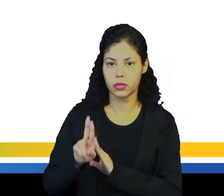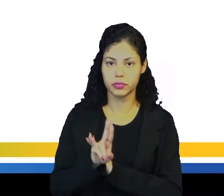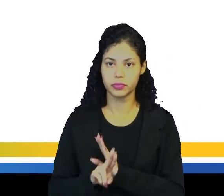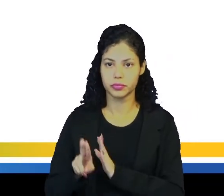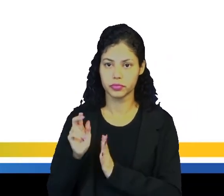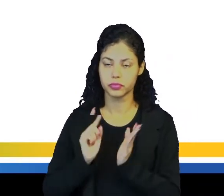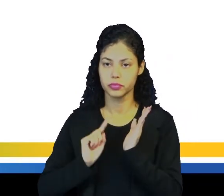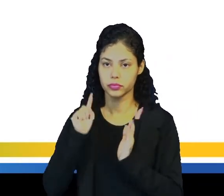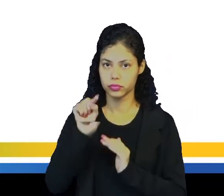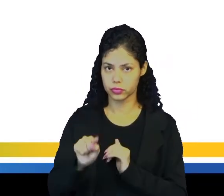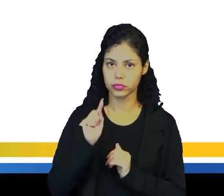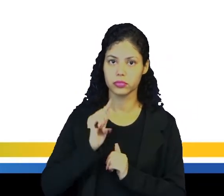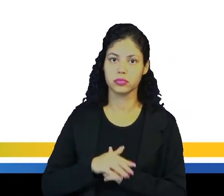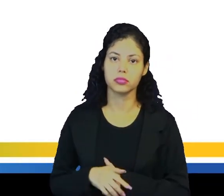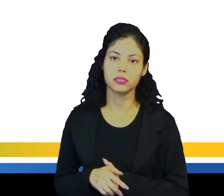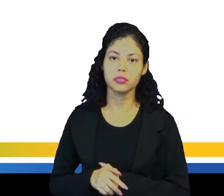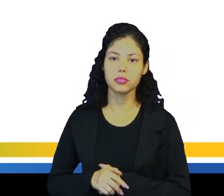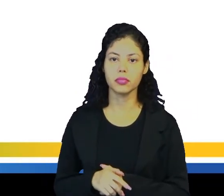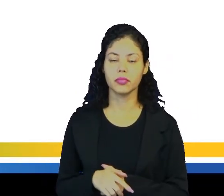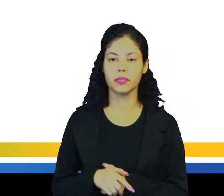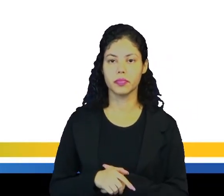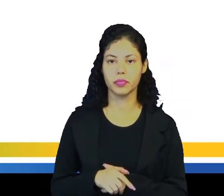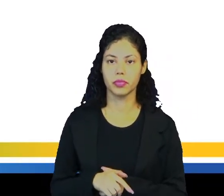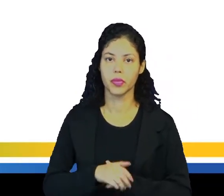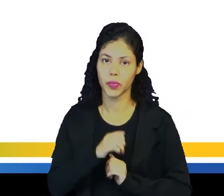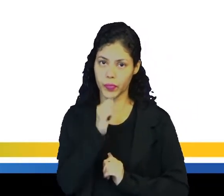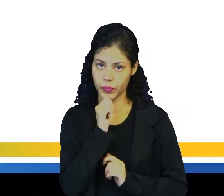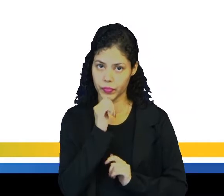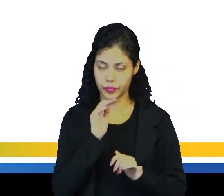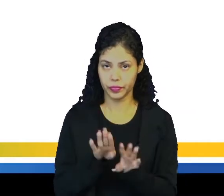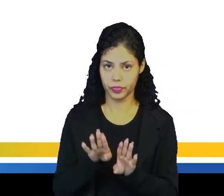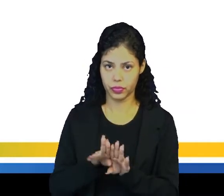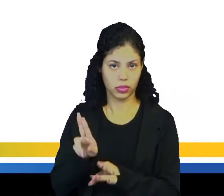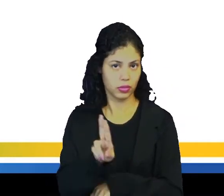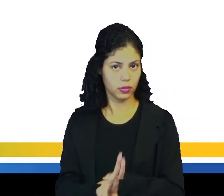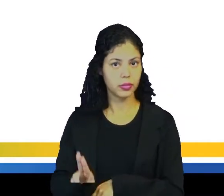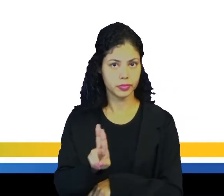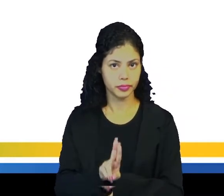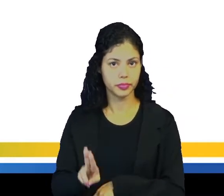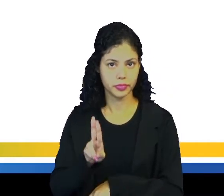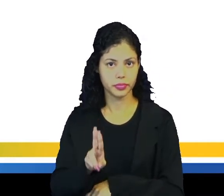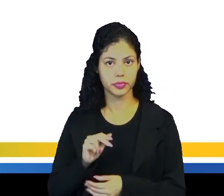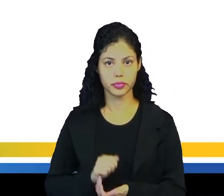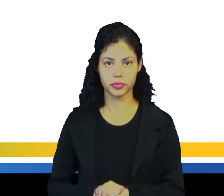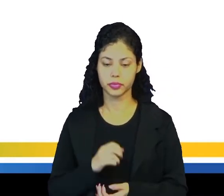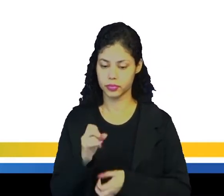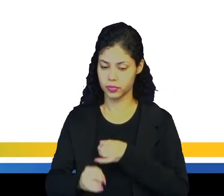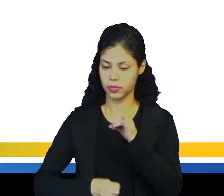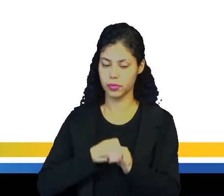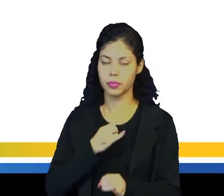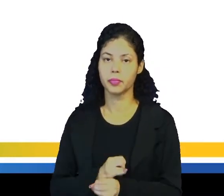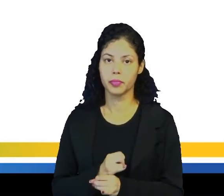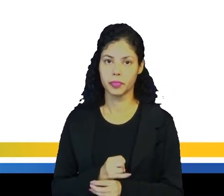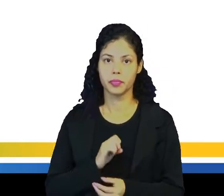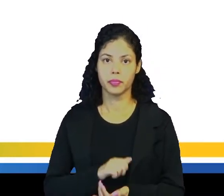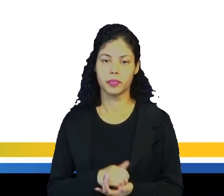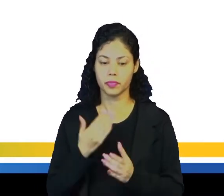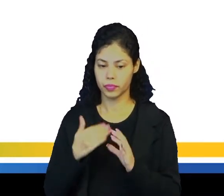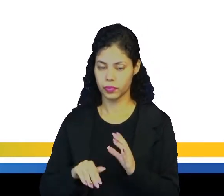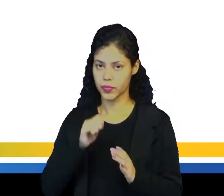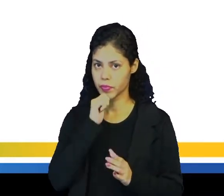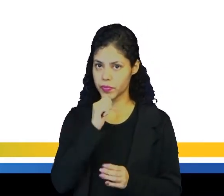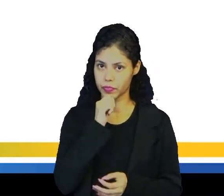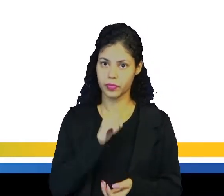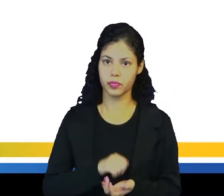né, o ponto final. Além disso, nós também utilizamos em endereços da internet, né, e-mails,